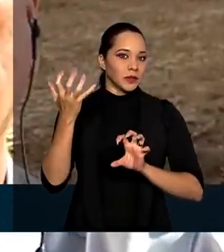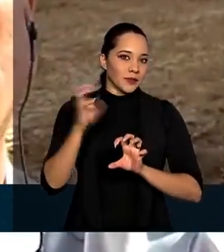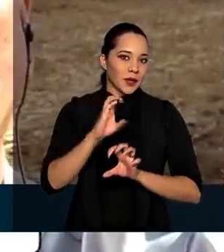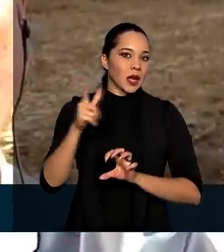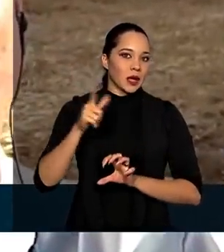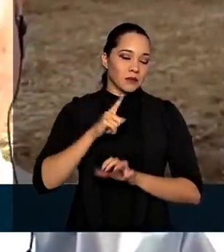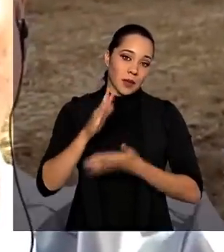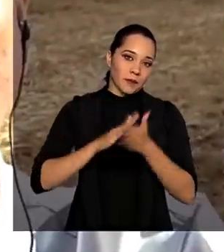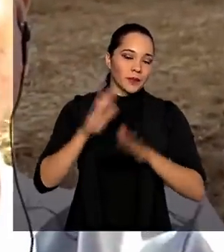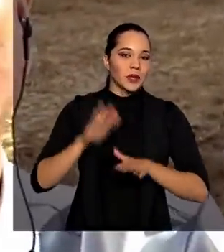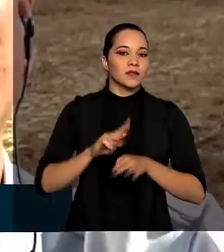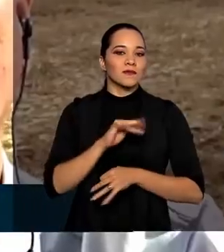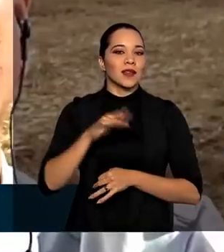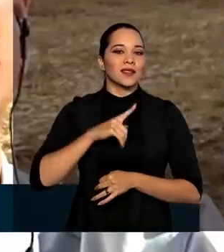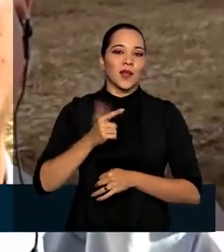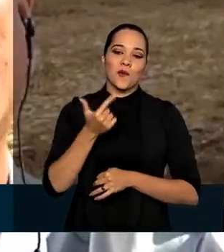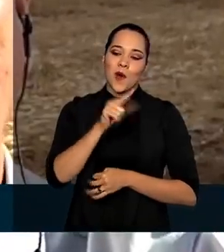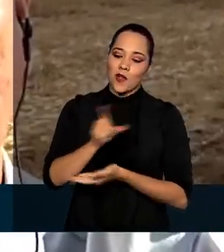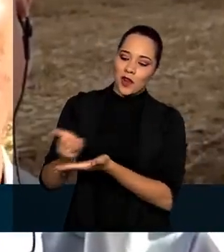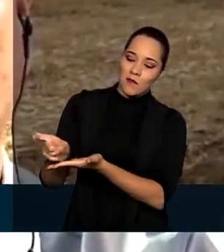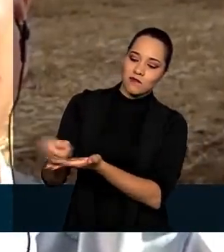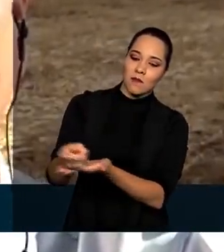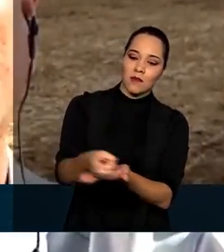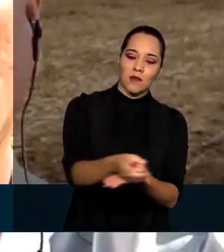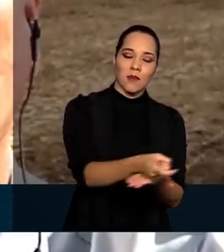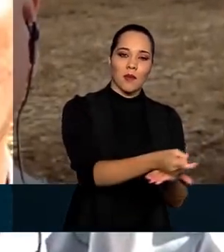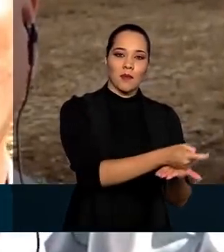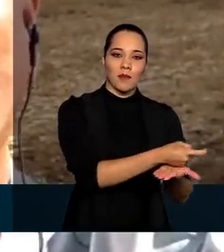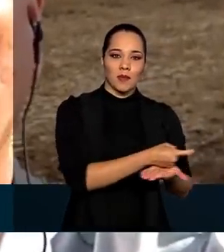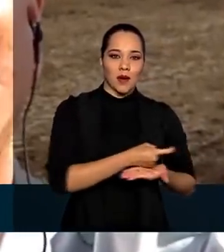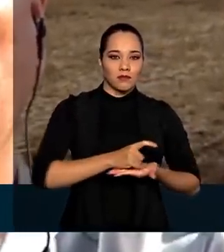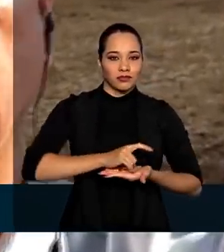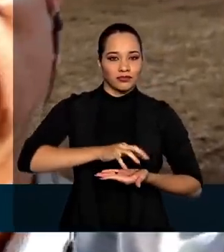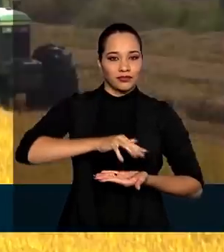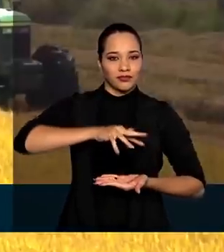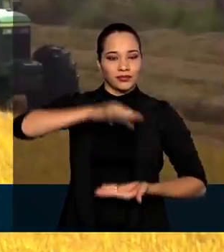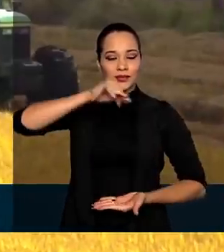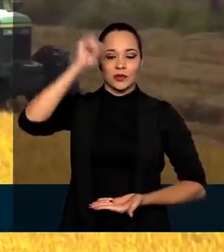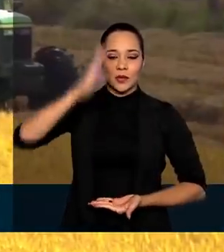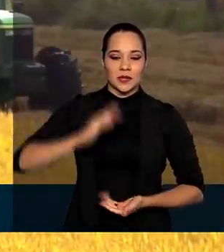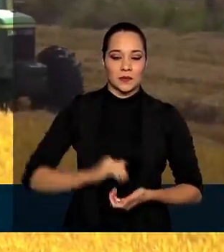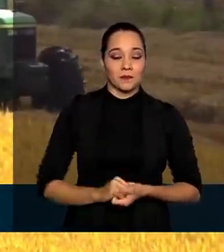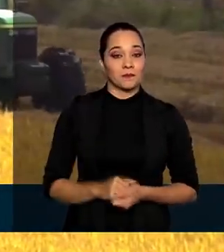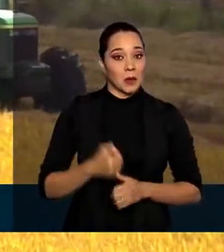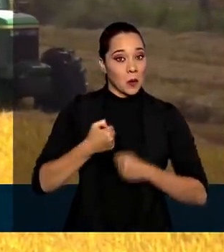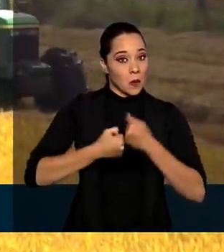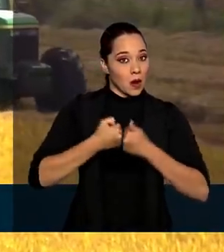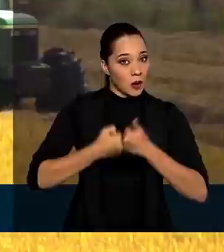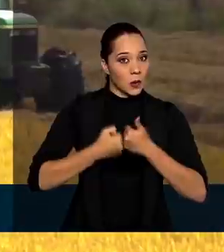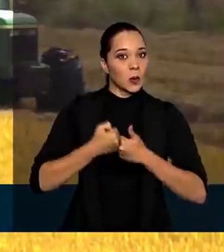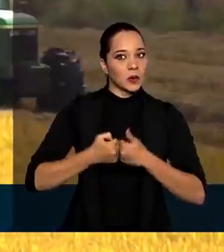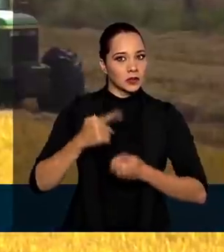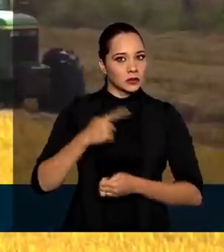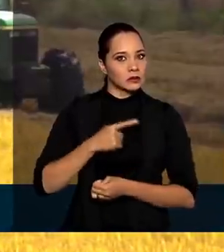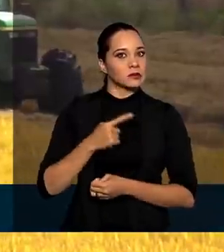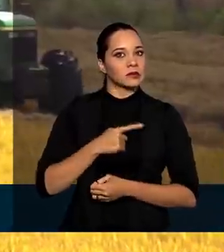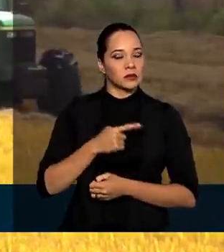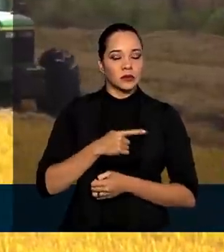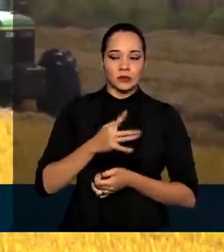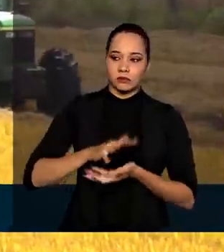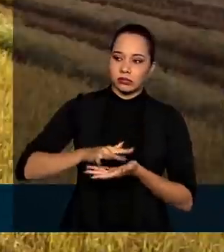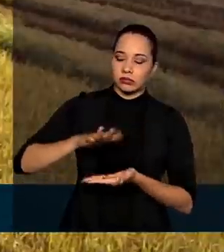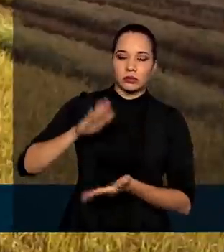venham a acontecer, é que nós teremos uma outra grande safra de produção de soja no Brasil. O arroz, tem sido o vilão nas